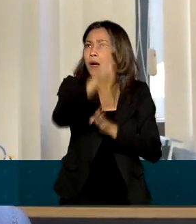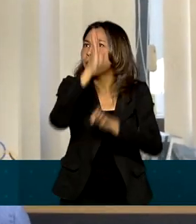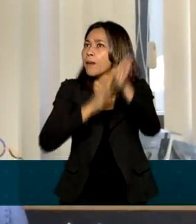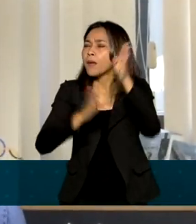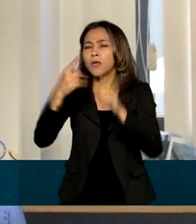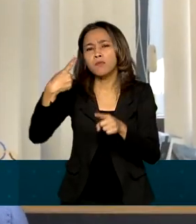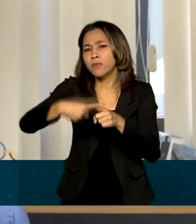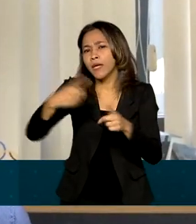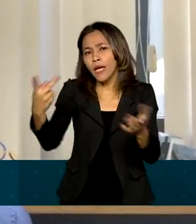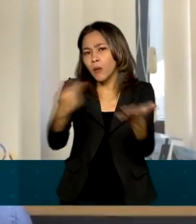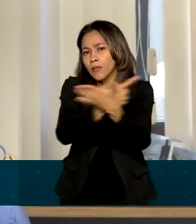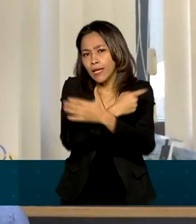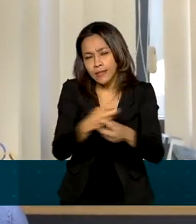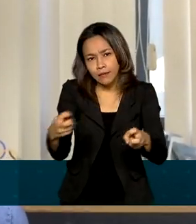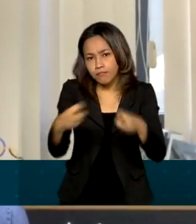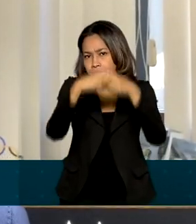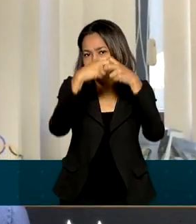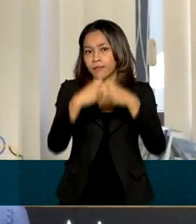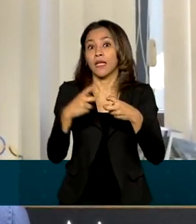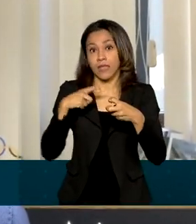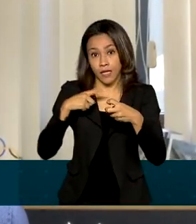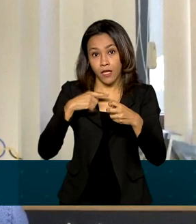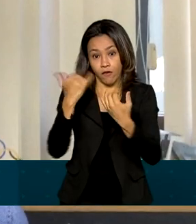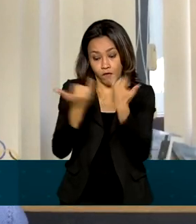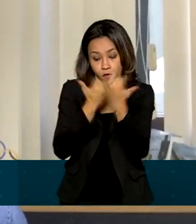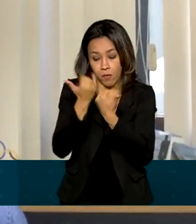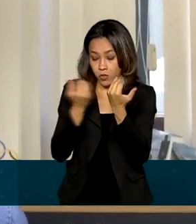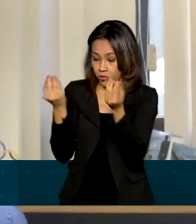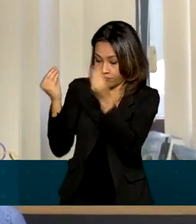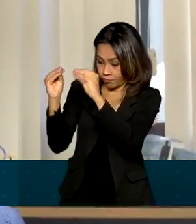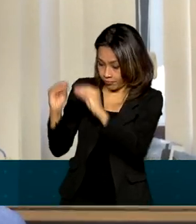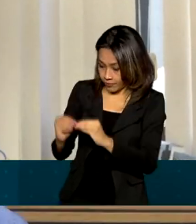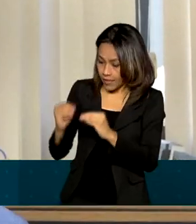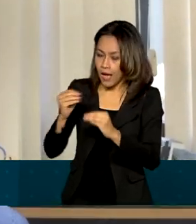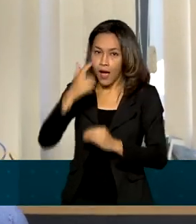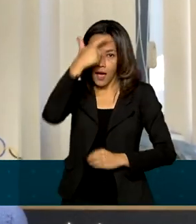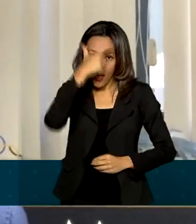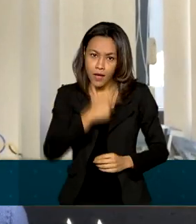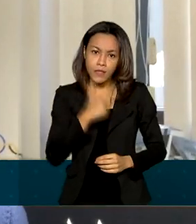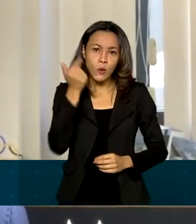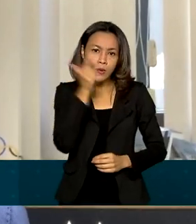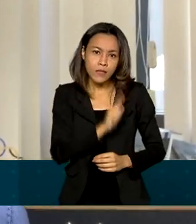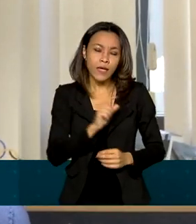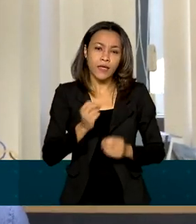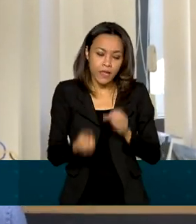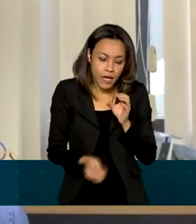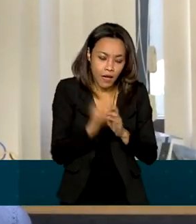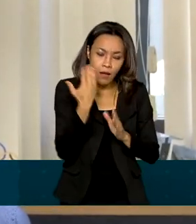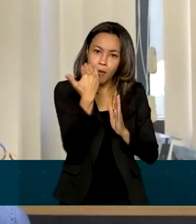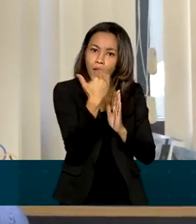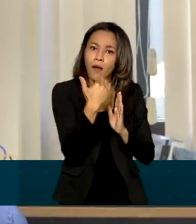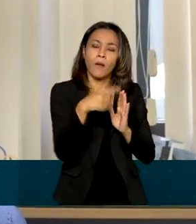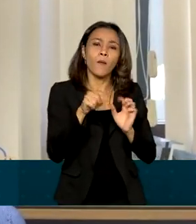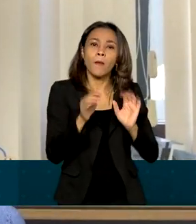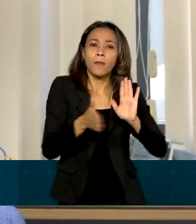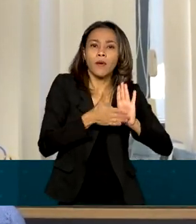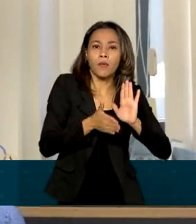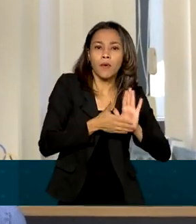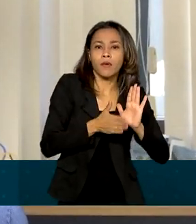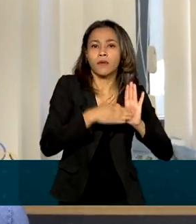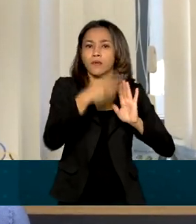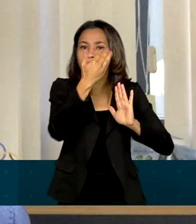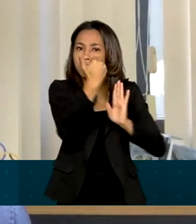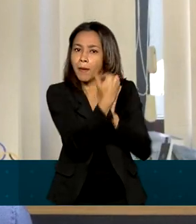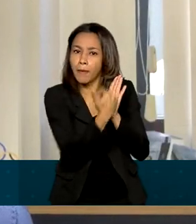que esses acidentes acontecem. A partir daí, o gestor ter condições de implementar medidas para prevenir a ocorrência de